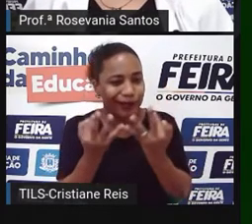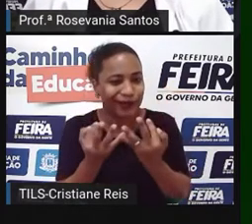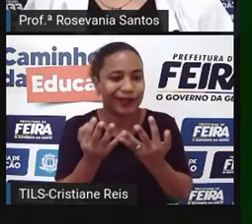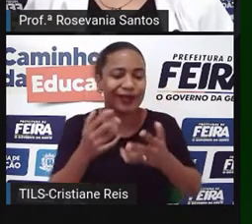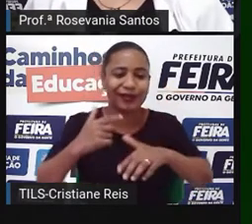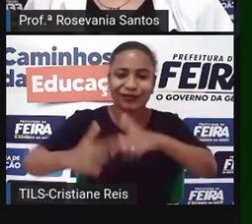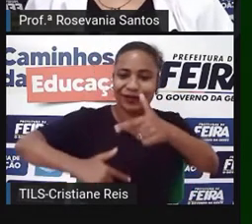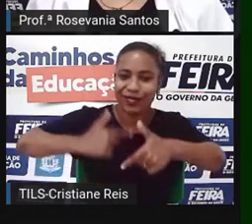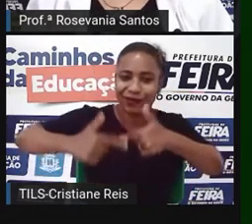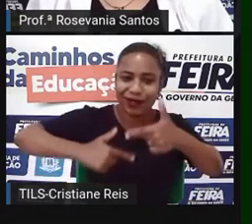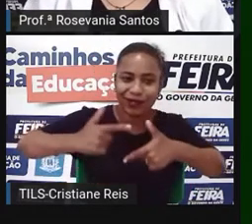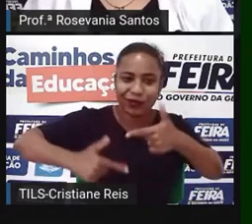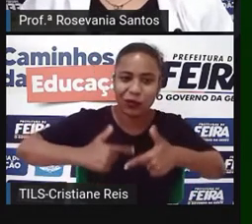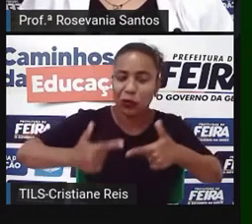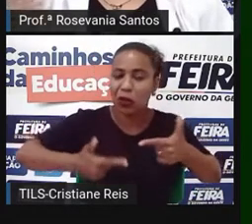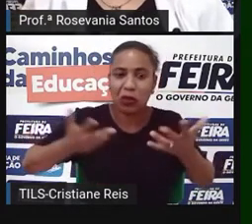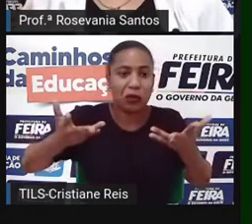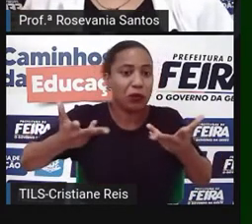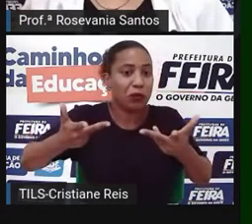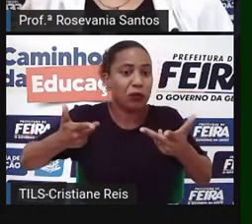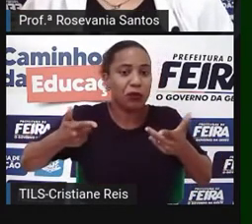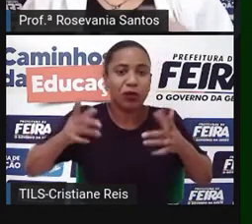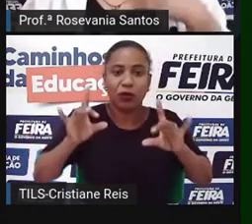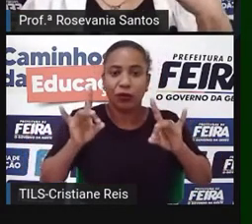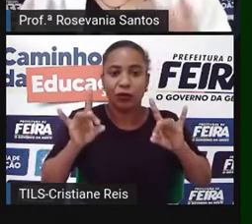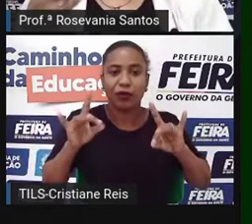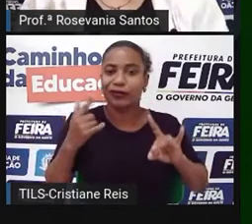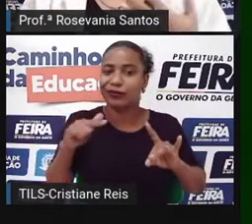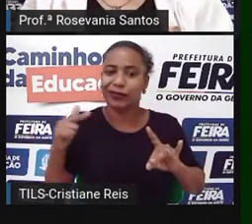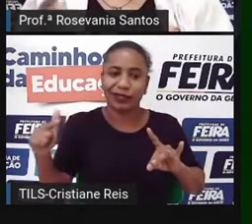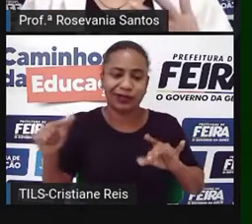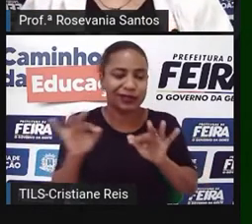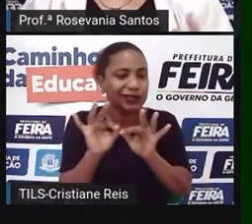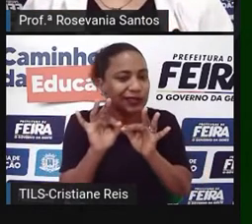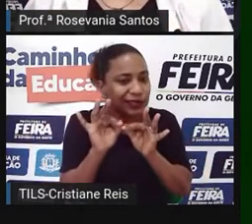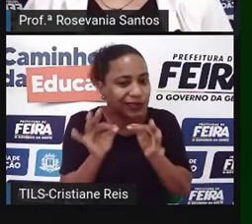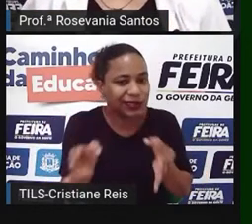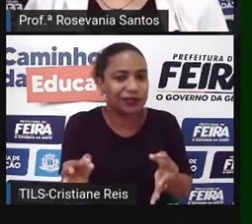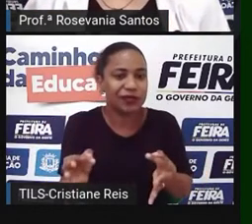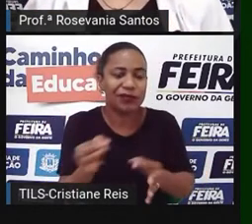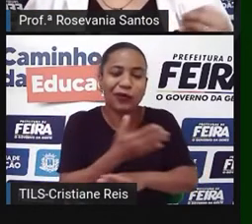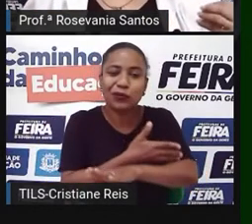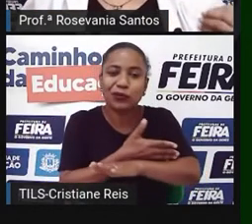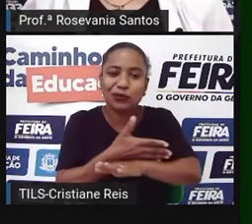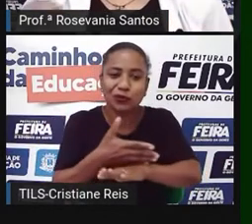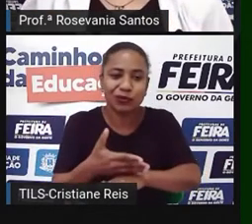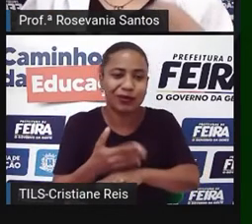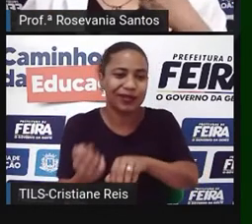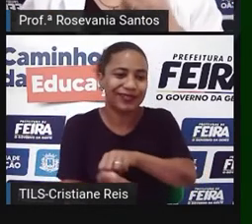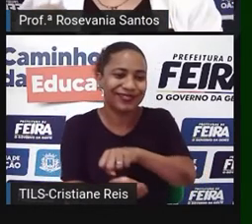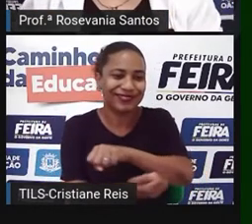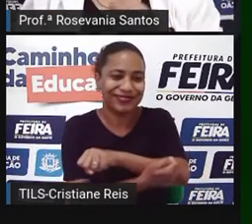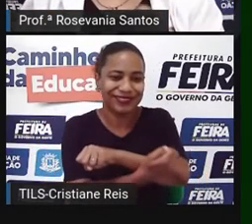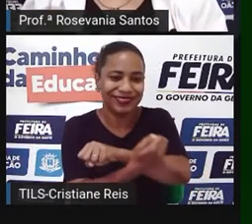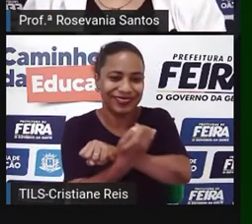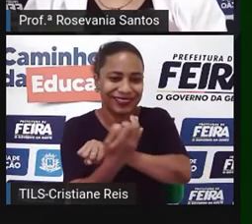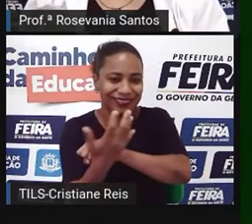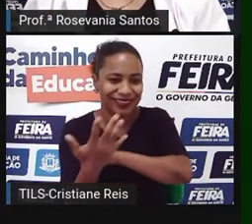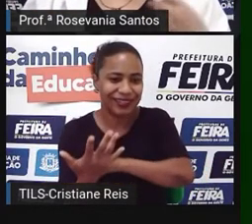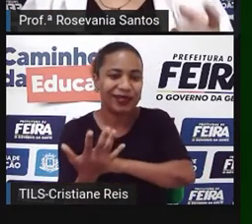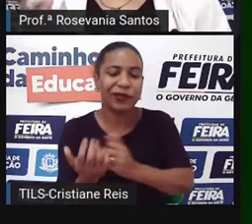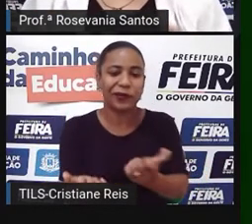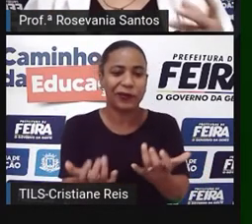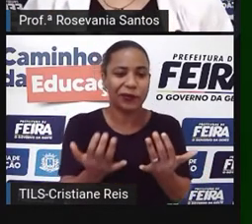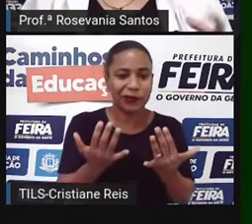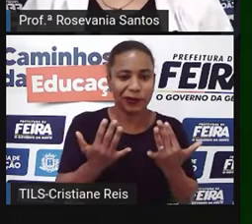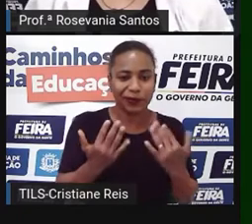Trabalhadores pouco qualificados, mas que já tem tradição no plantio disso. Que acaba aprendendo ali com